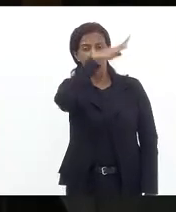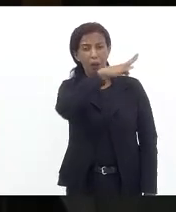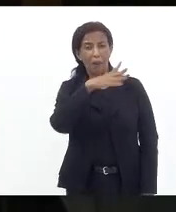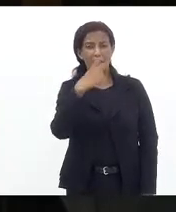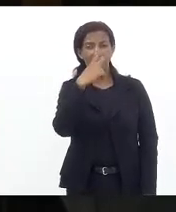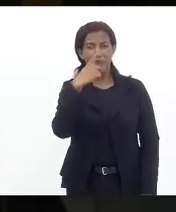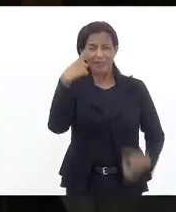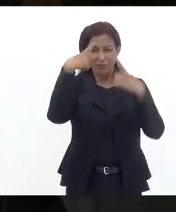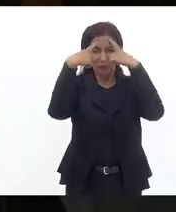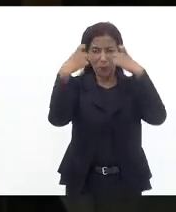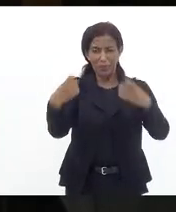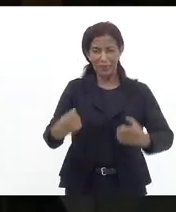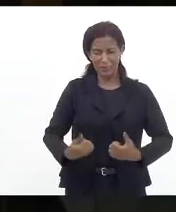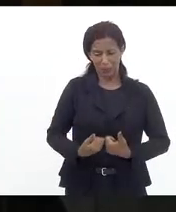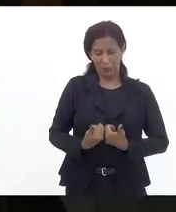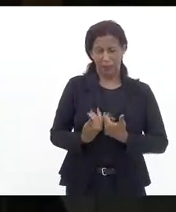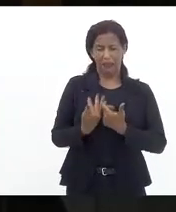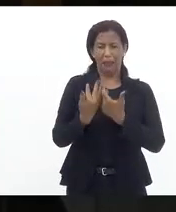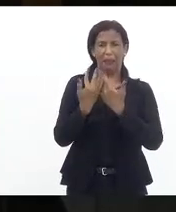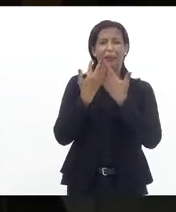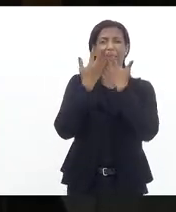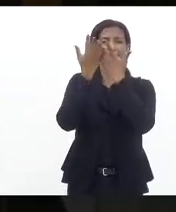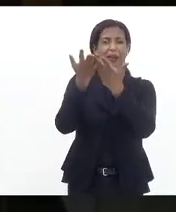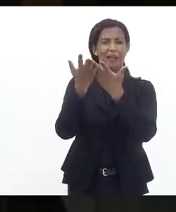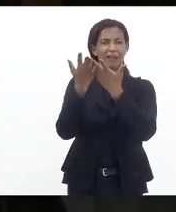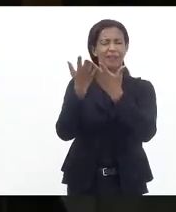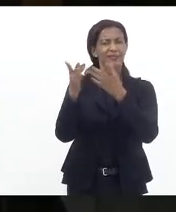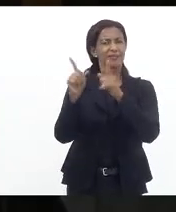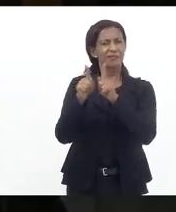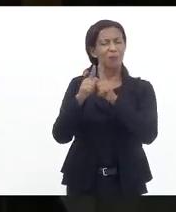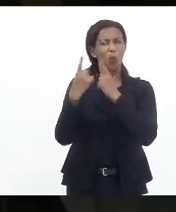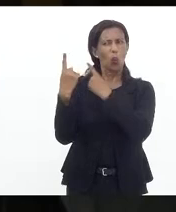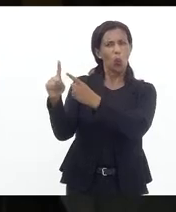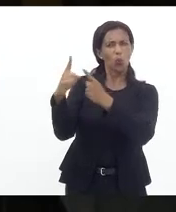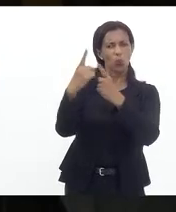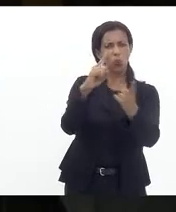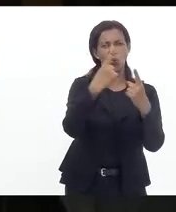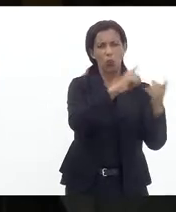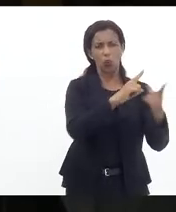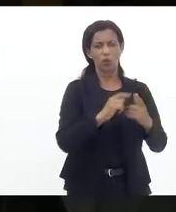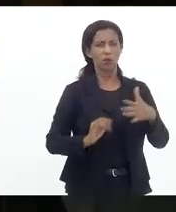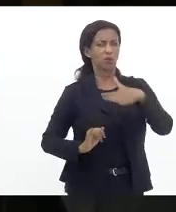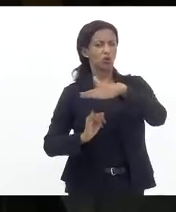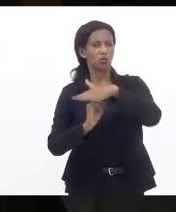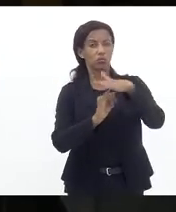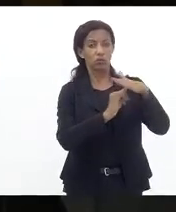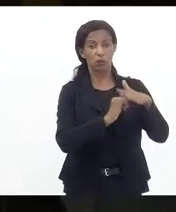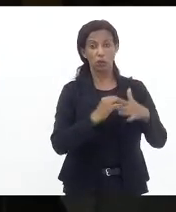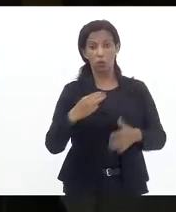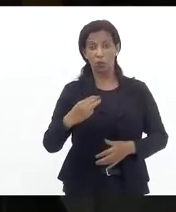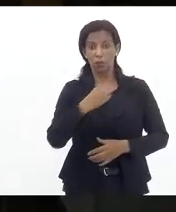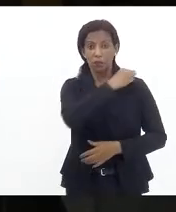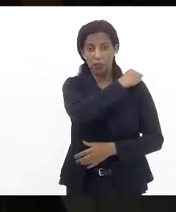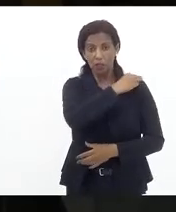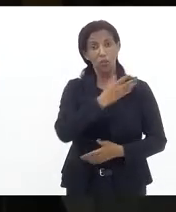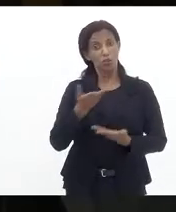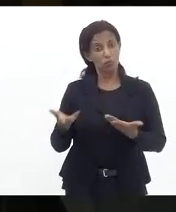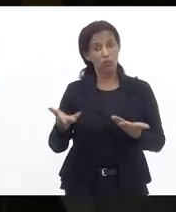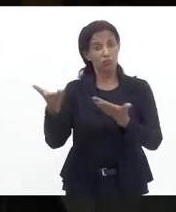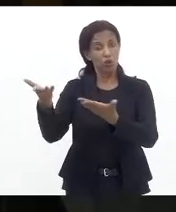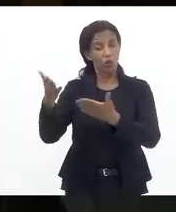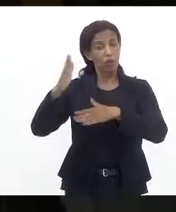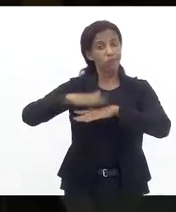a violência alimentam os ataques às instituições e o ministro Alexandre de Moraes foi quem foi incumbido